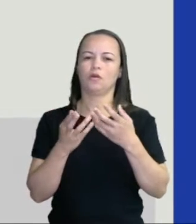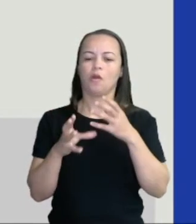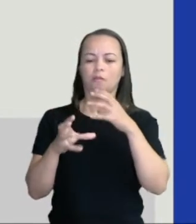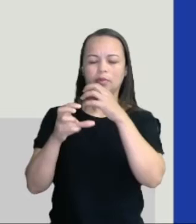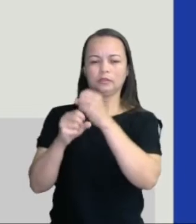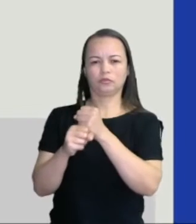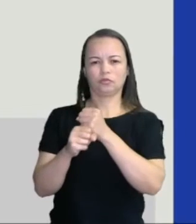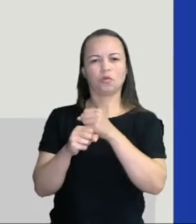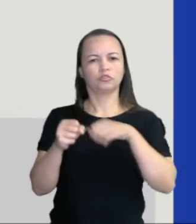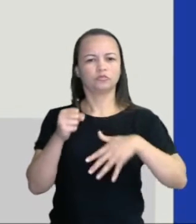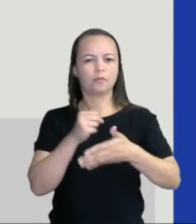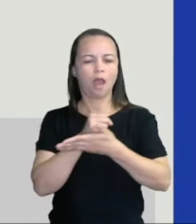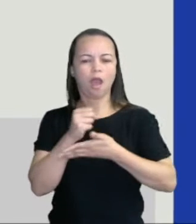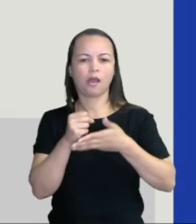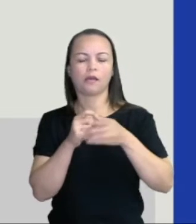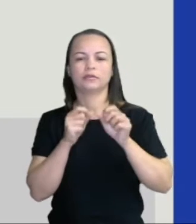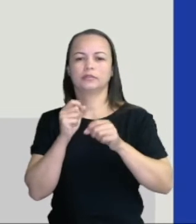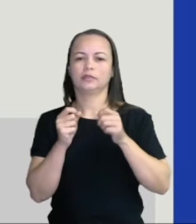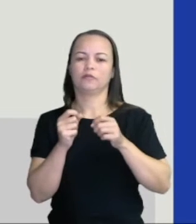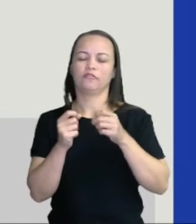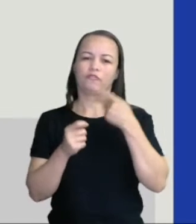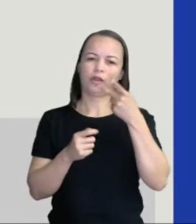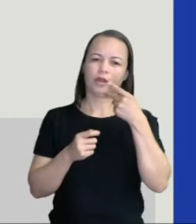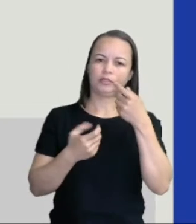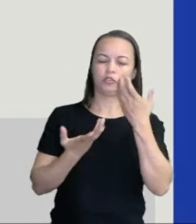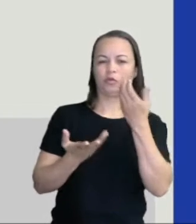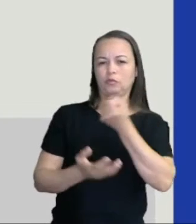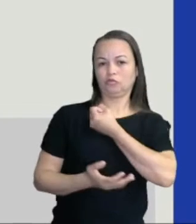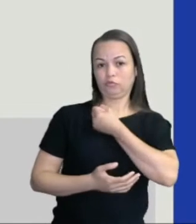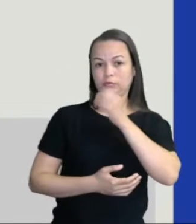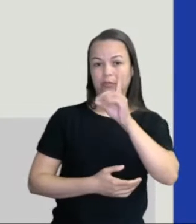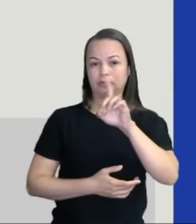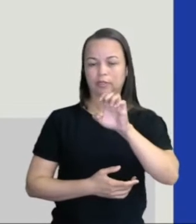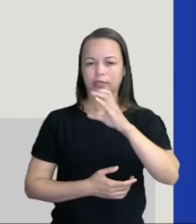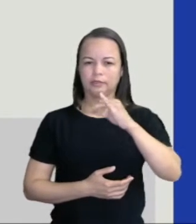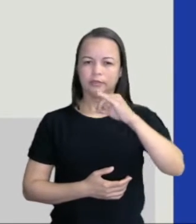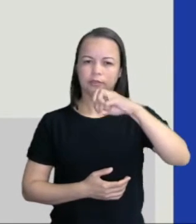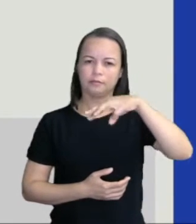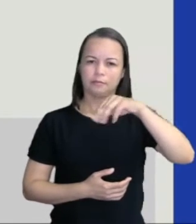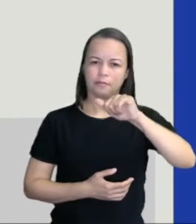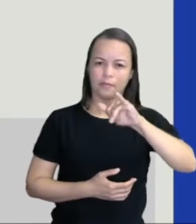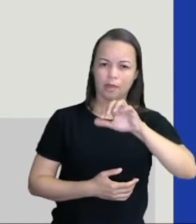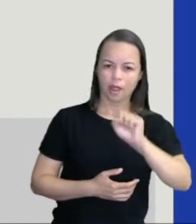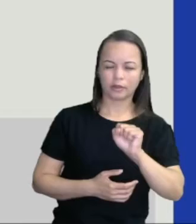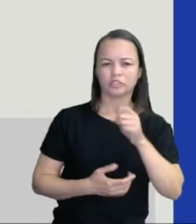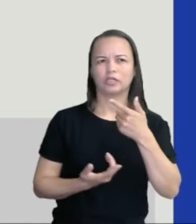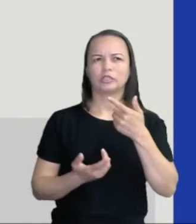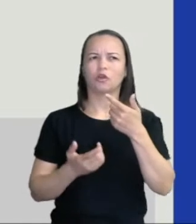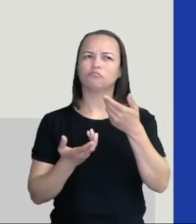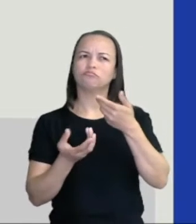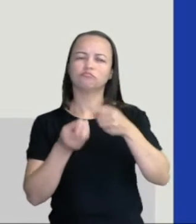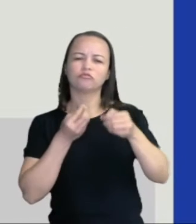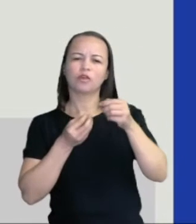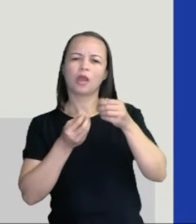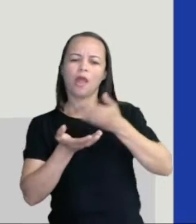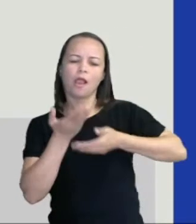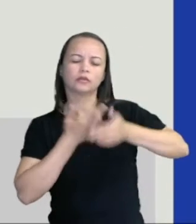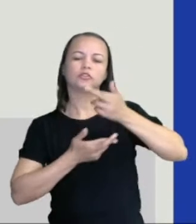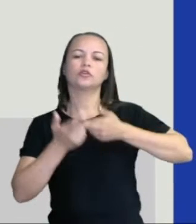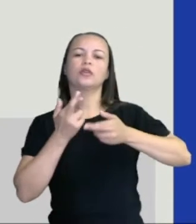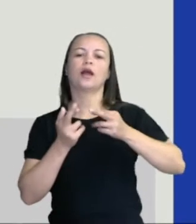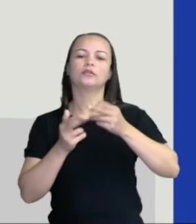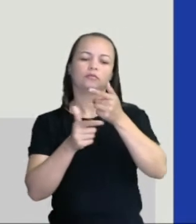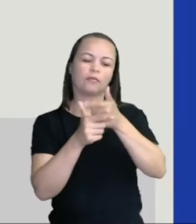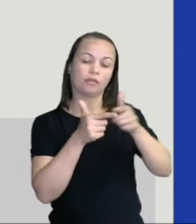lá de números decimais. Mas os números decimais, vocês vão entender, ele está relacionado lá à divisão. Eu só fiz uma troca, né?